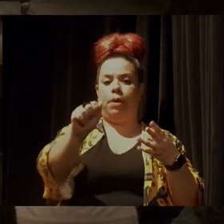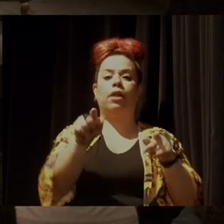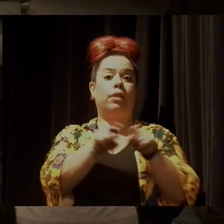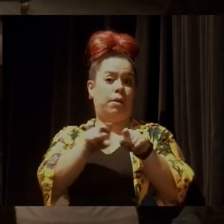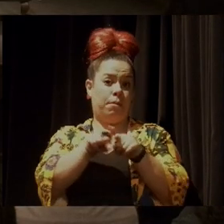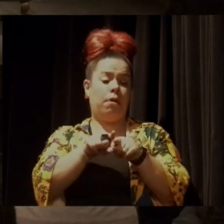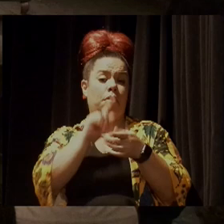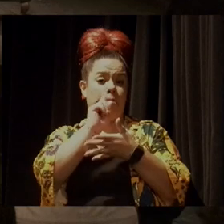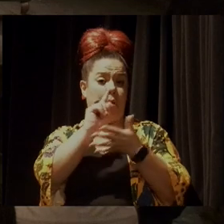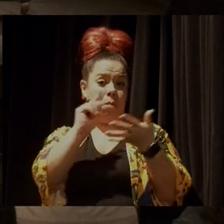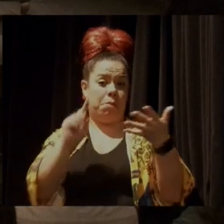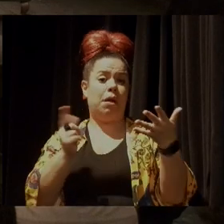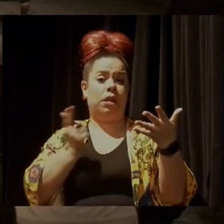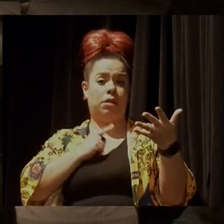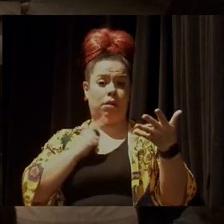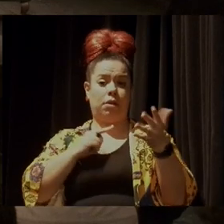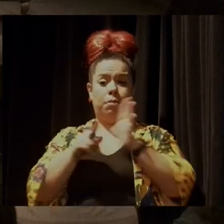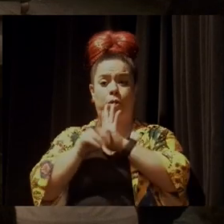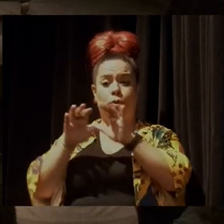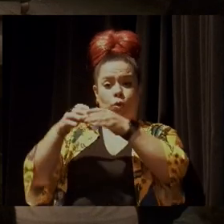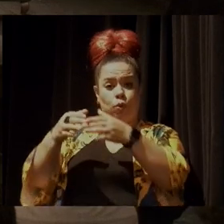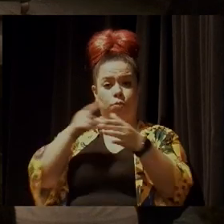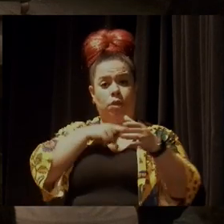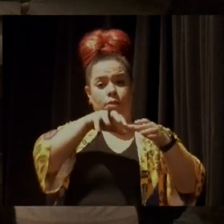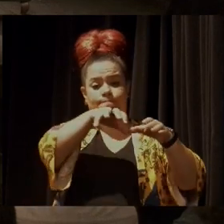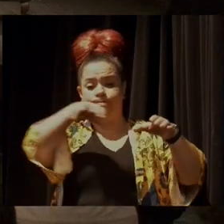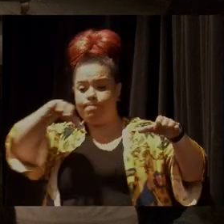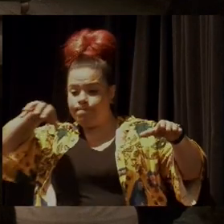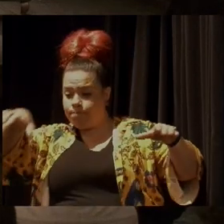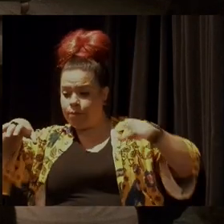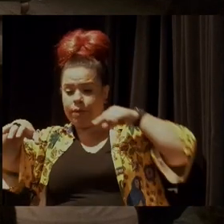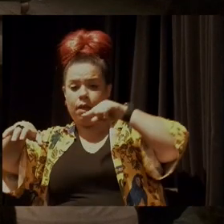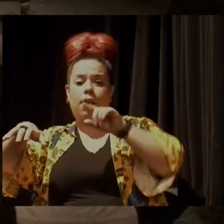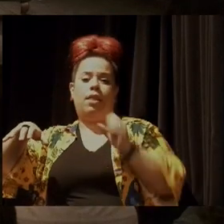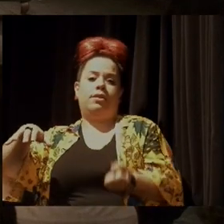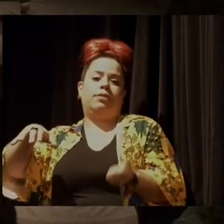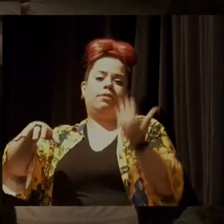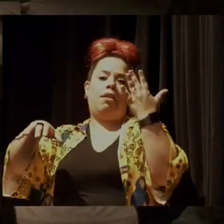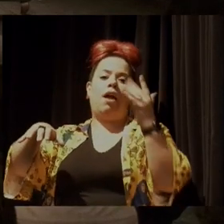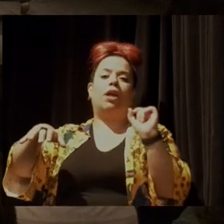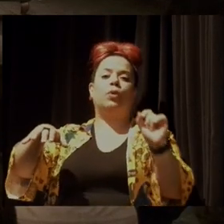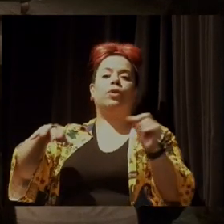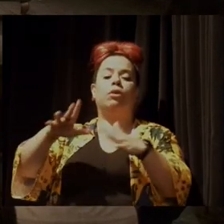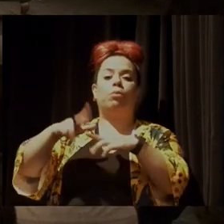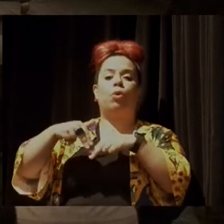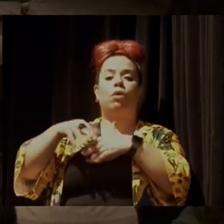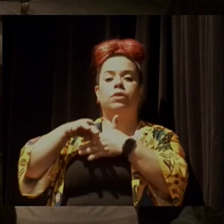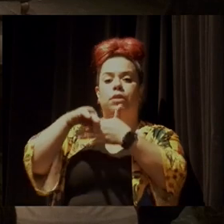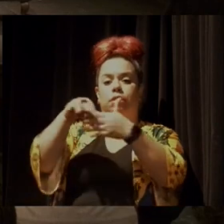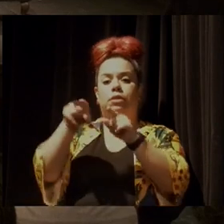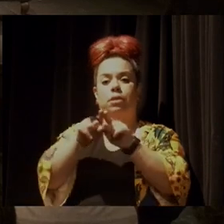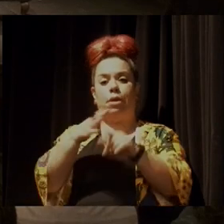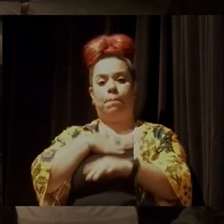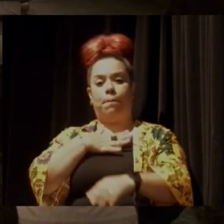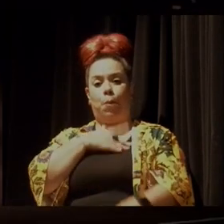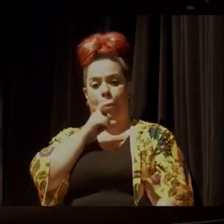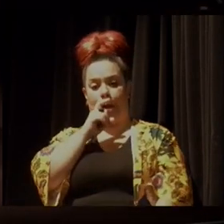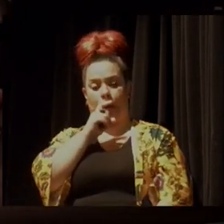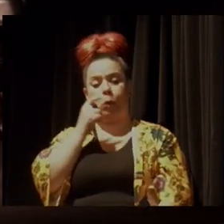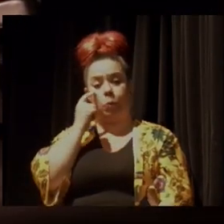As reservas extrativistas foram idealizadas pela liderança do meu pai,